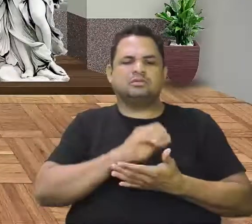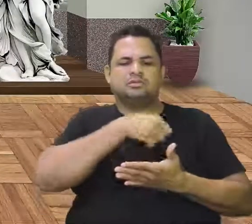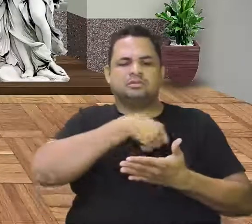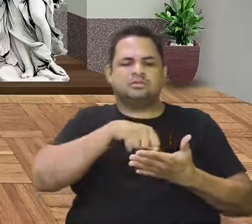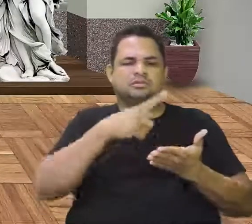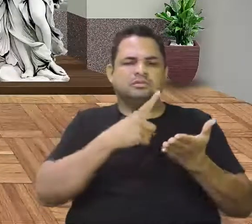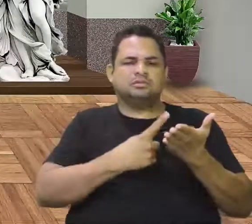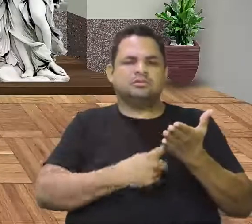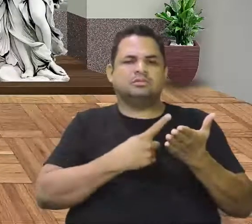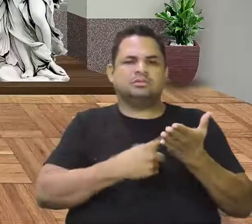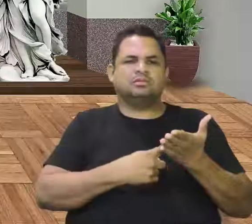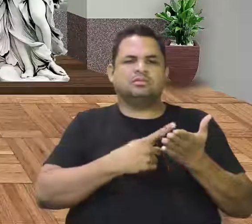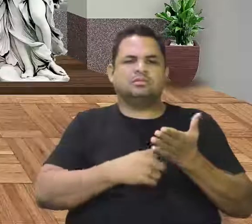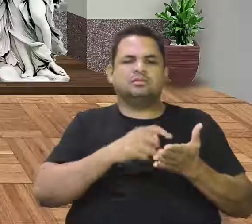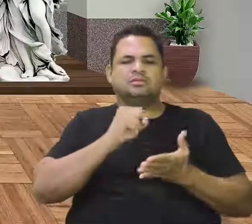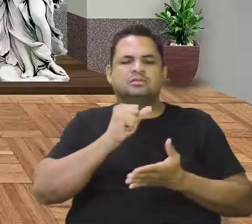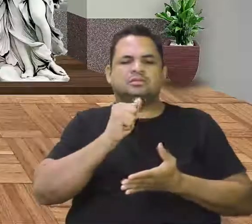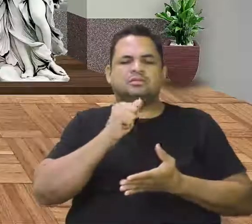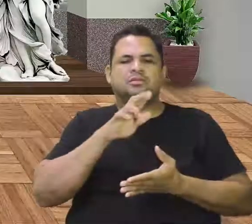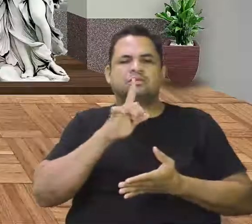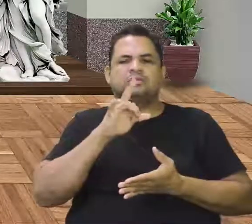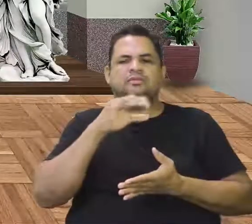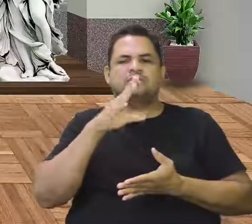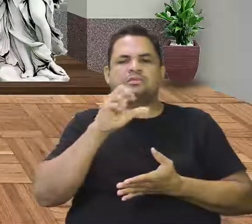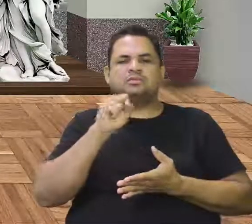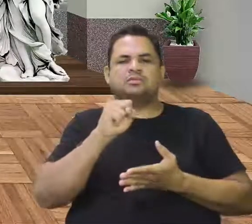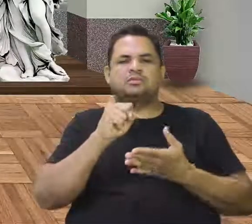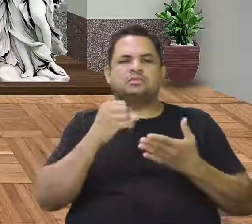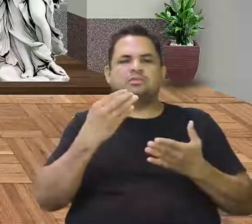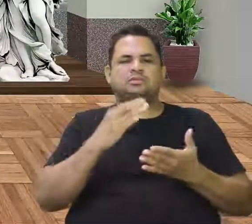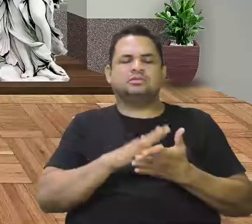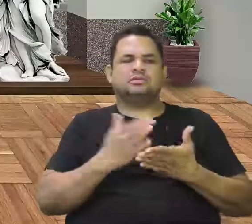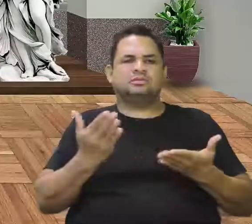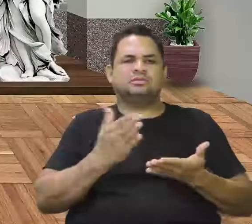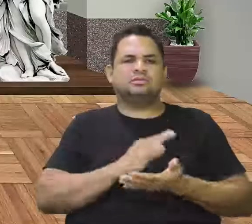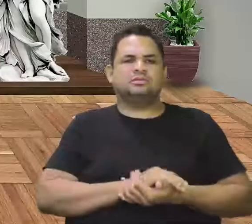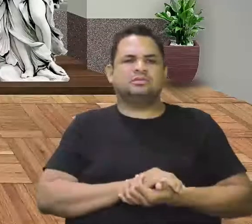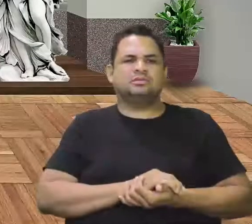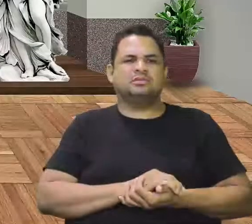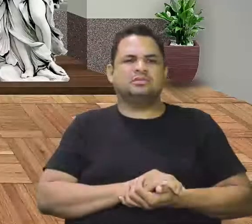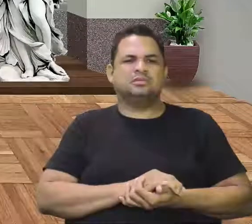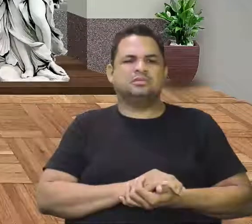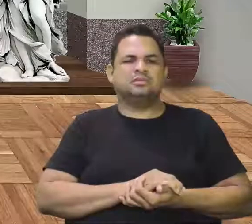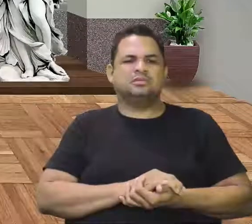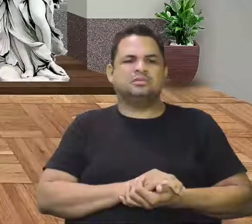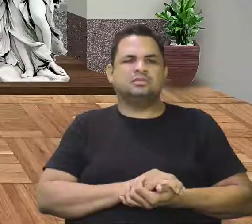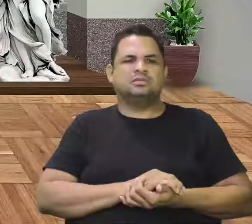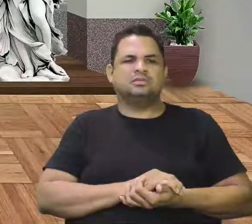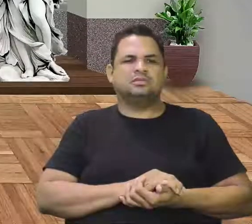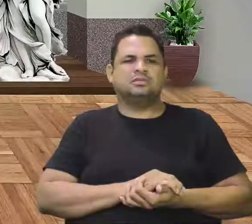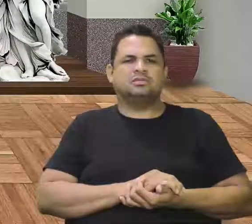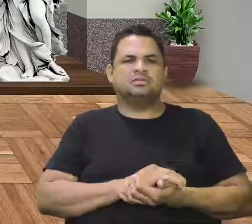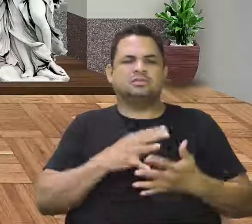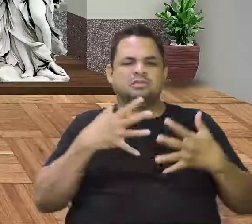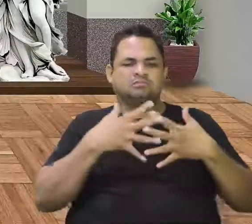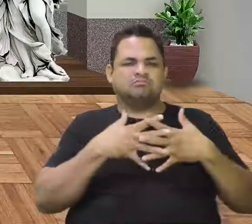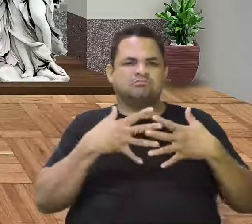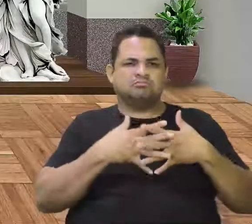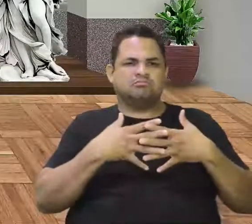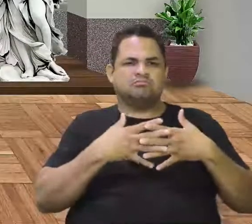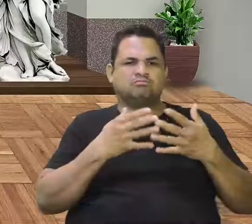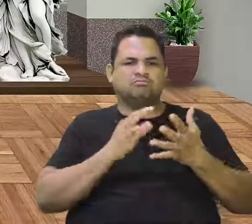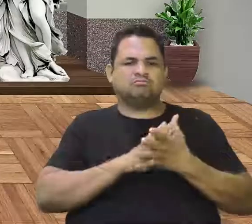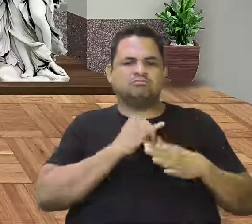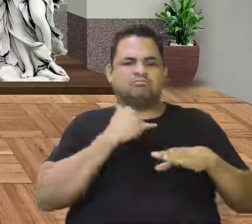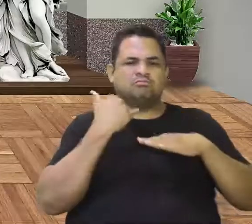Tratado de Saragossa. Lembra da questão do Molucas? Aquela confusão? Aquelas ilhas